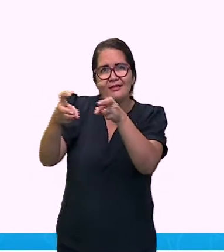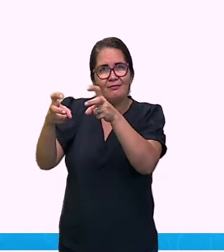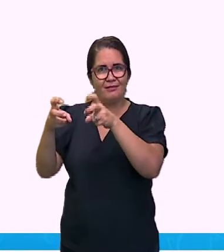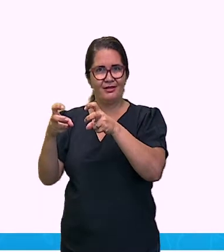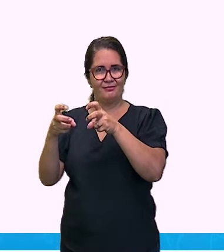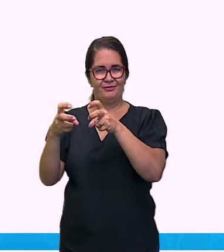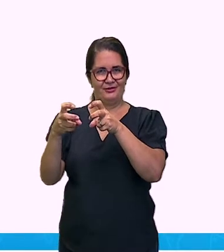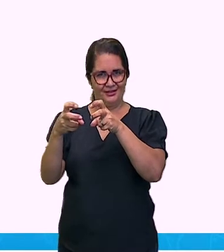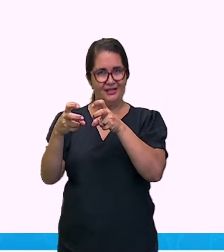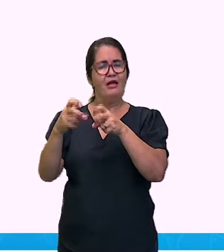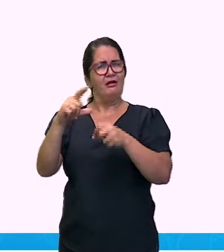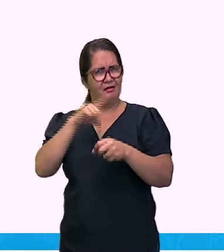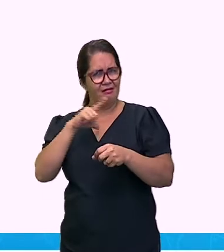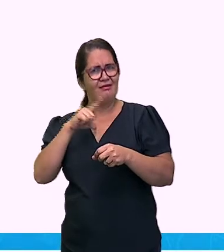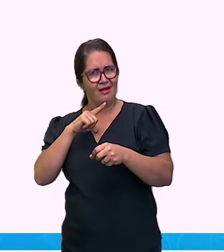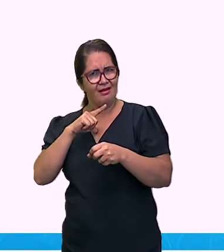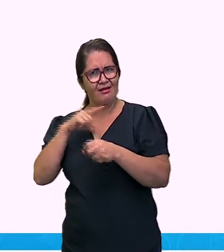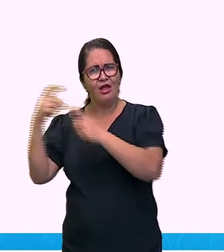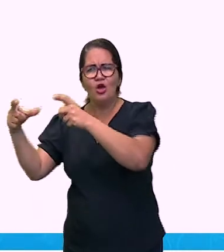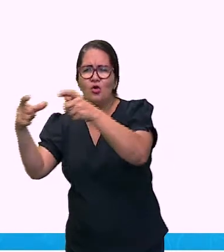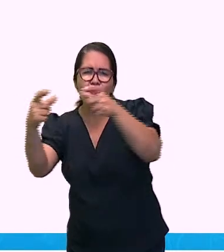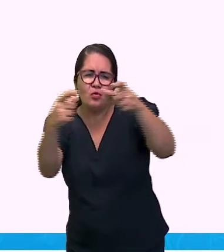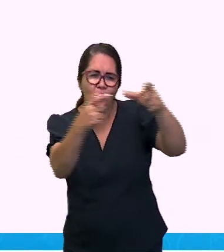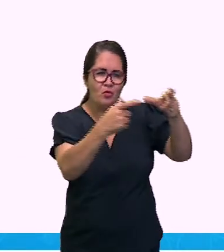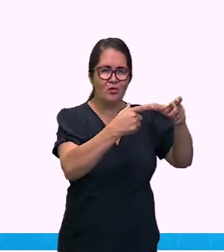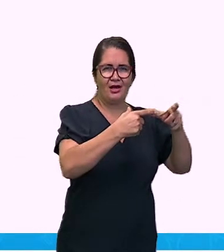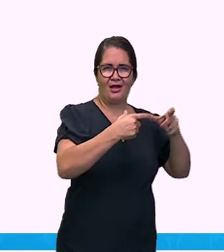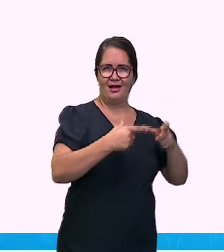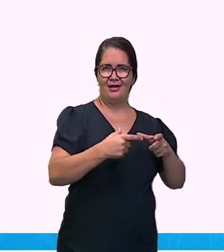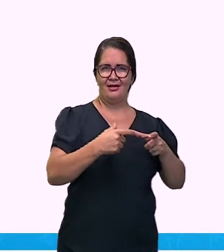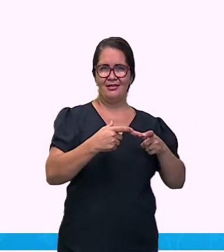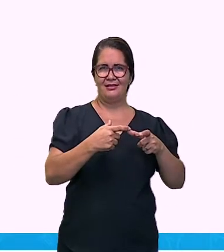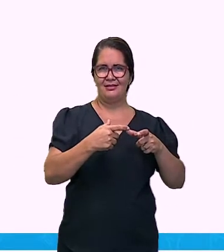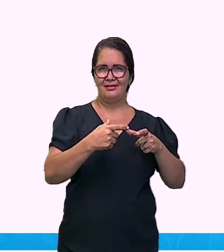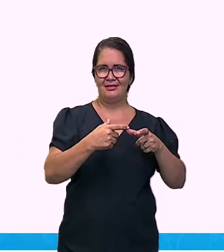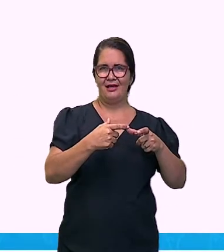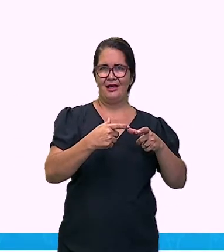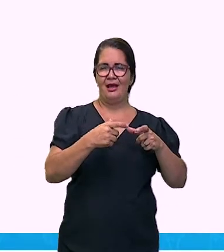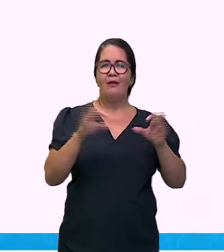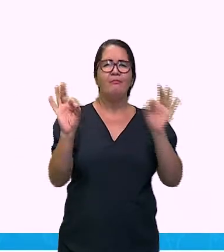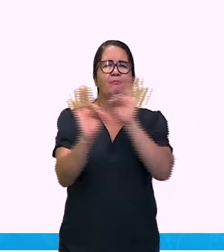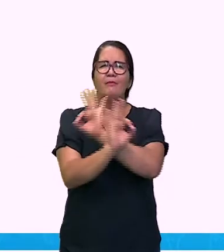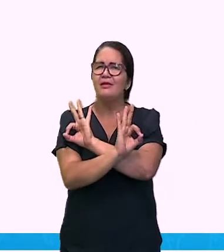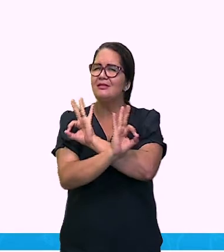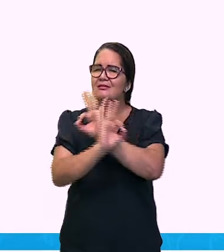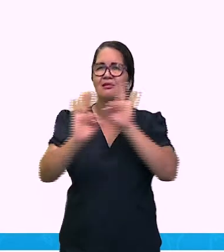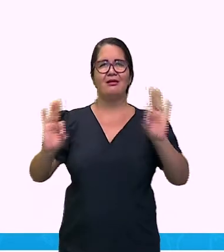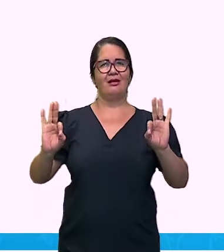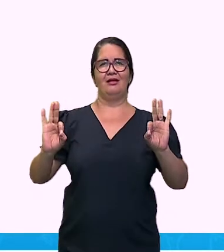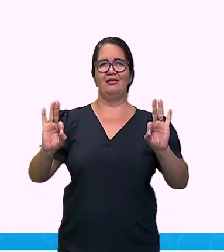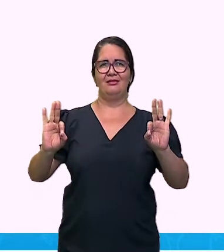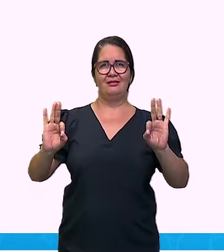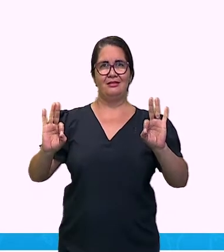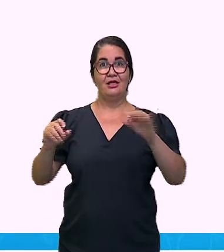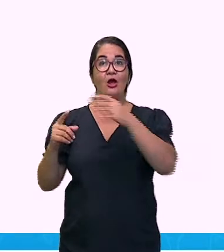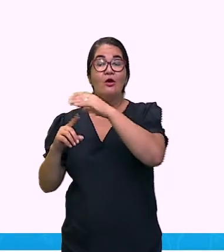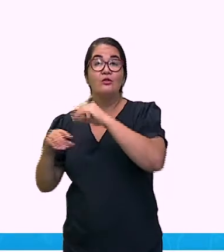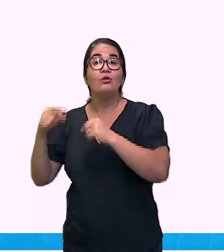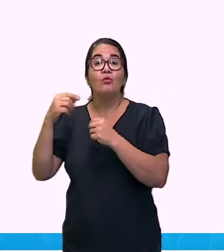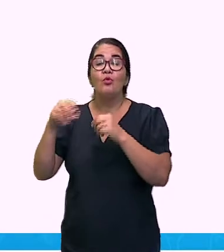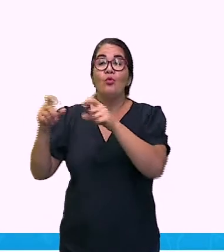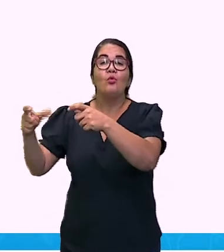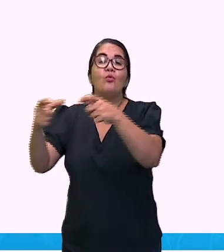o entorno. Eu posso falar com bastante propriedade dessa área, porque eu conheci de perto, eu trabalhei dentro dela de perto.